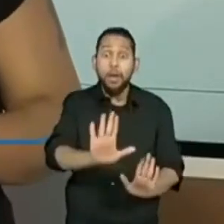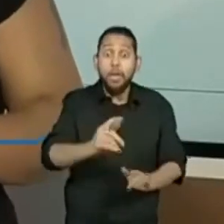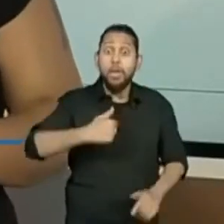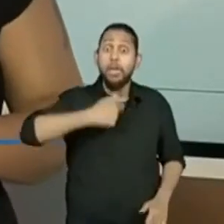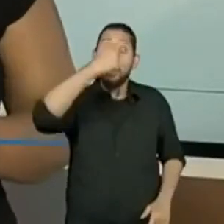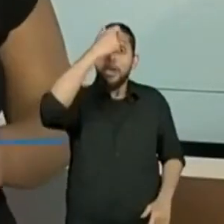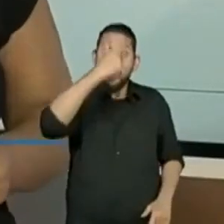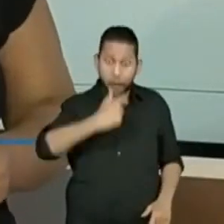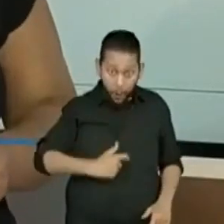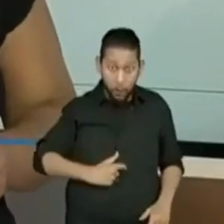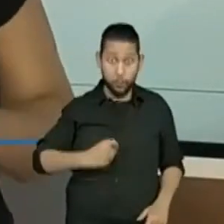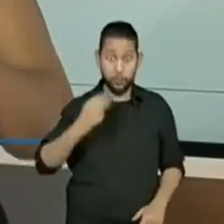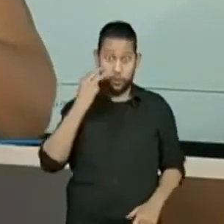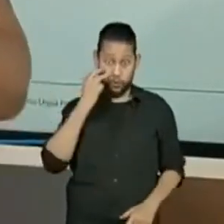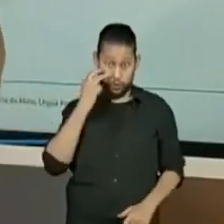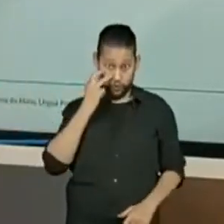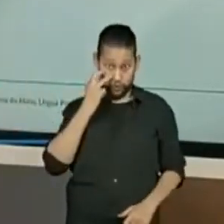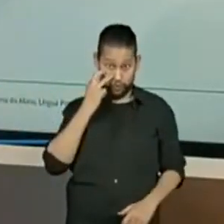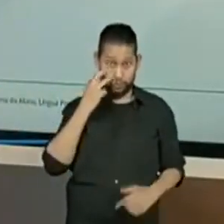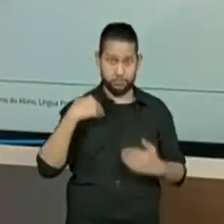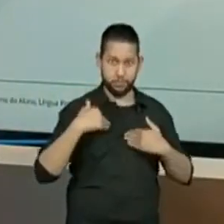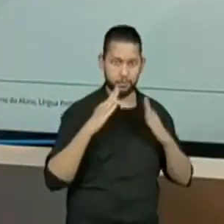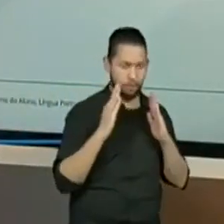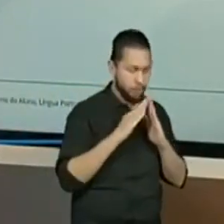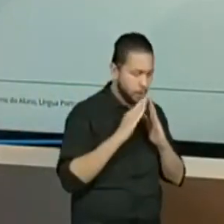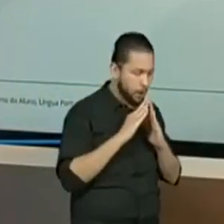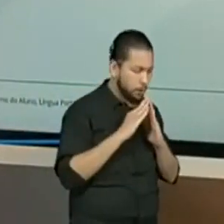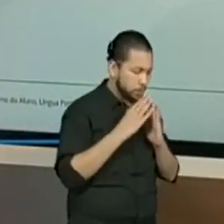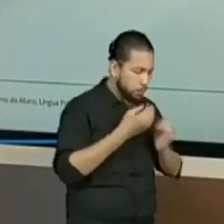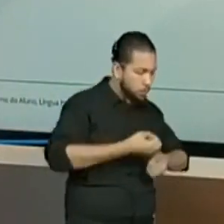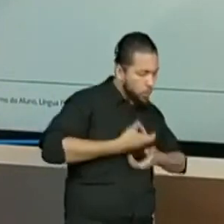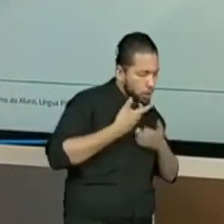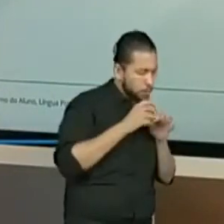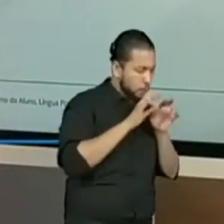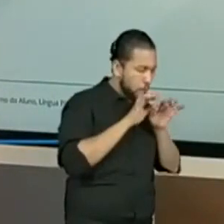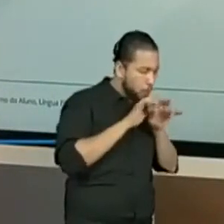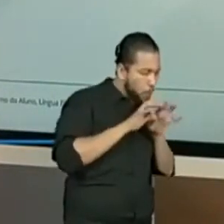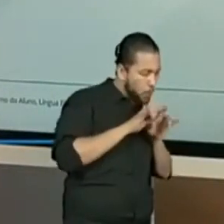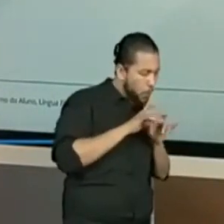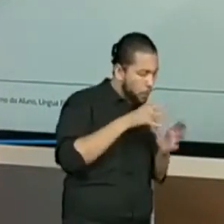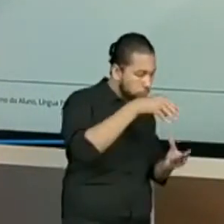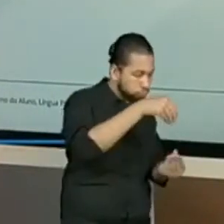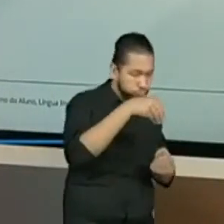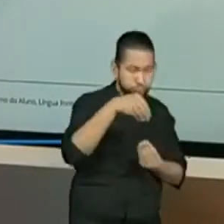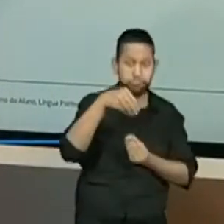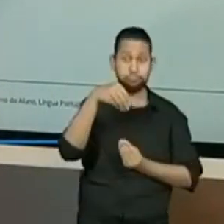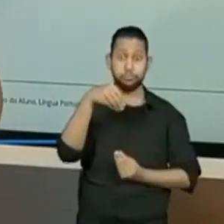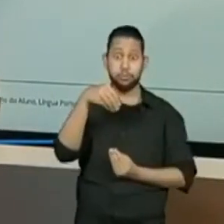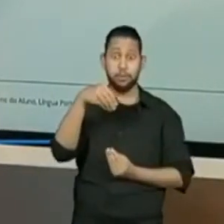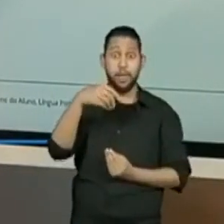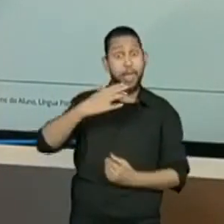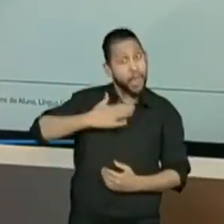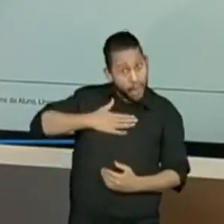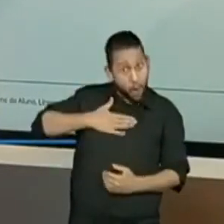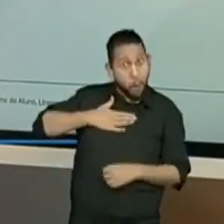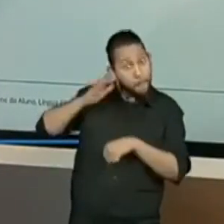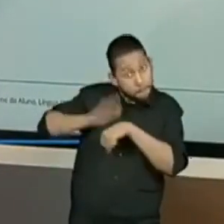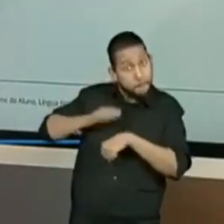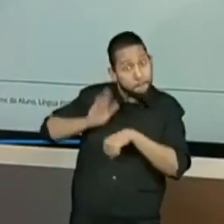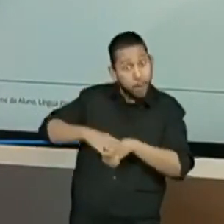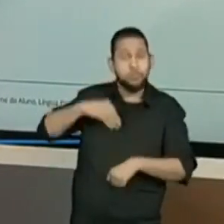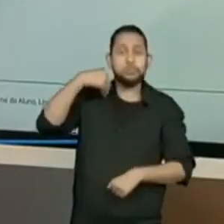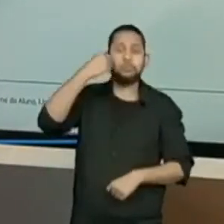poema que eu produzi para vocês. Então, toda aquela experiência narrada ali, que eu contei, foi uma vivência minha. Então, a